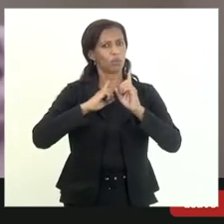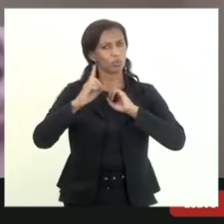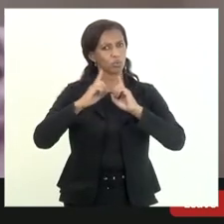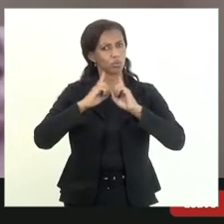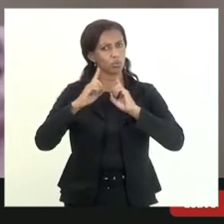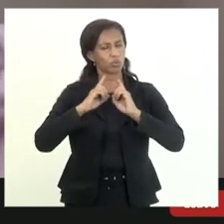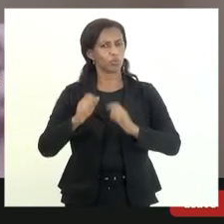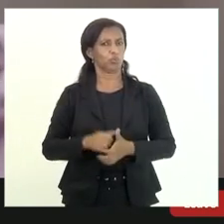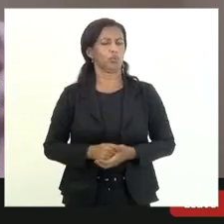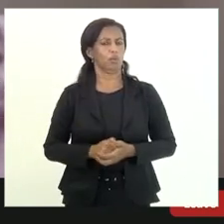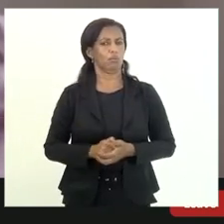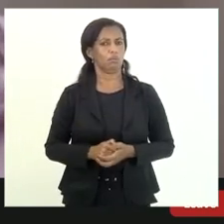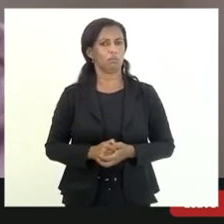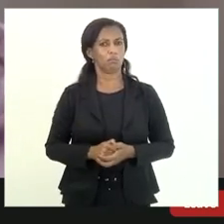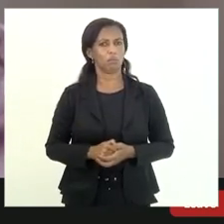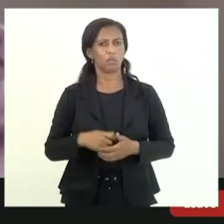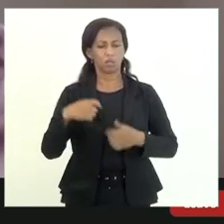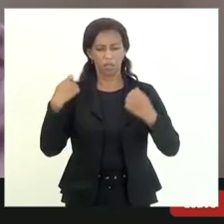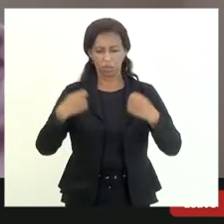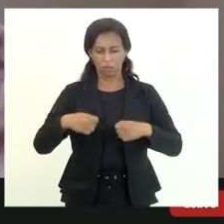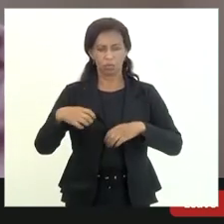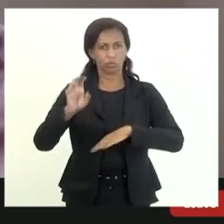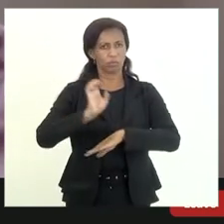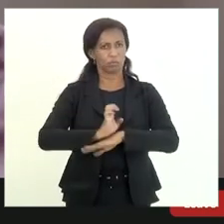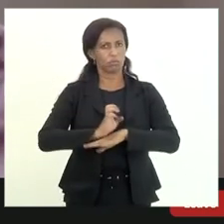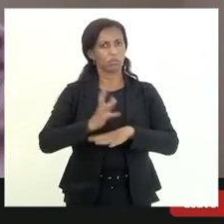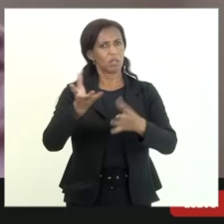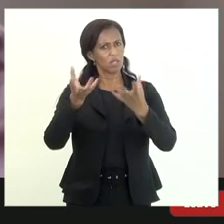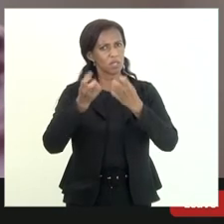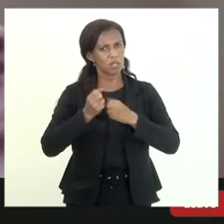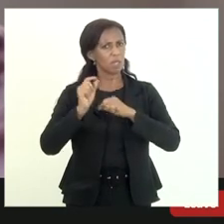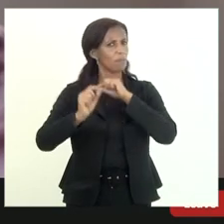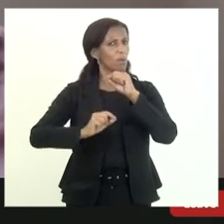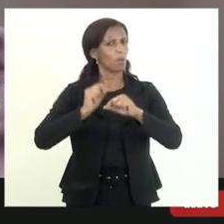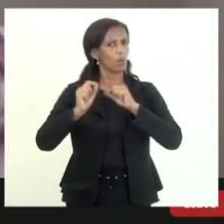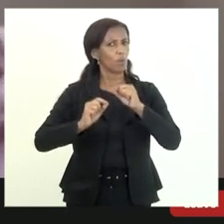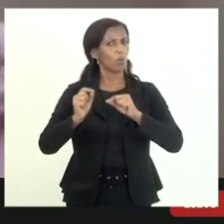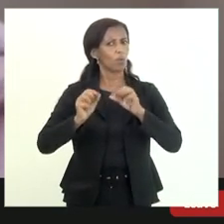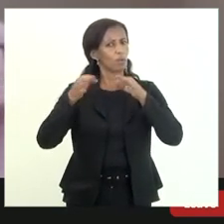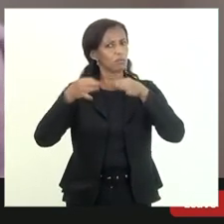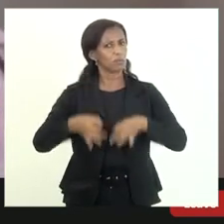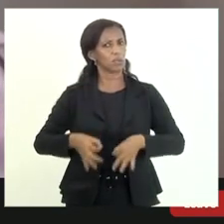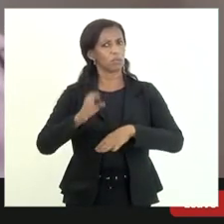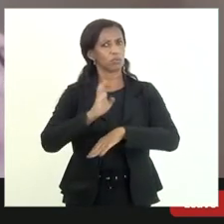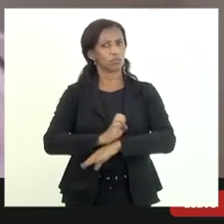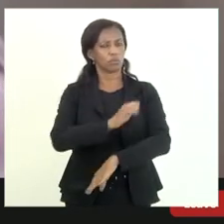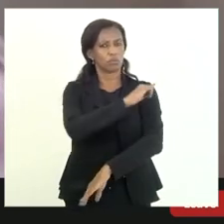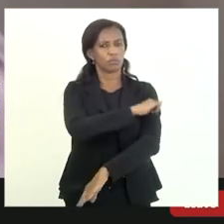republicana e que o estado do Rio de Janeiro receba o que é justo para o estado do Rio de Janeiro